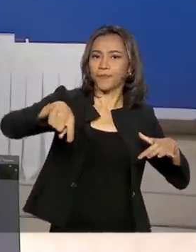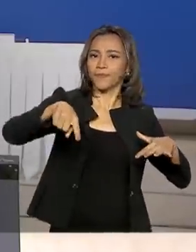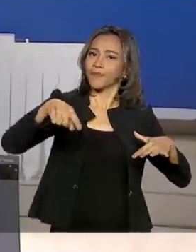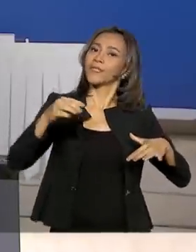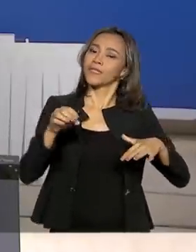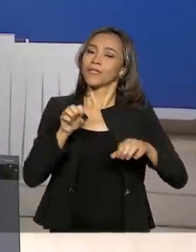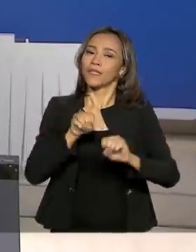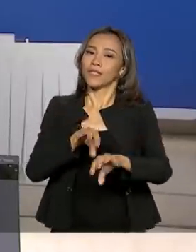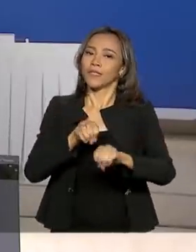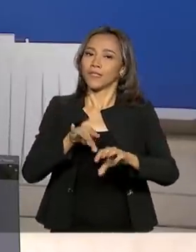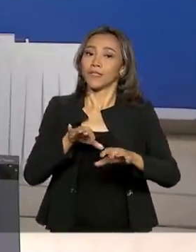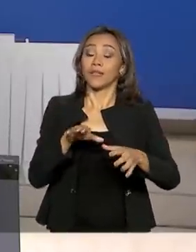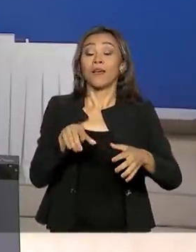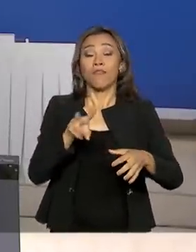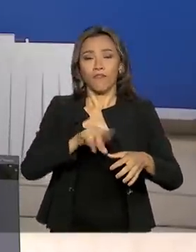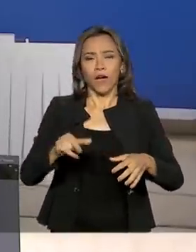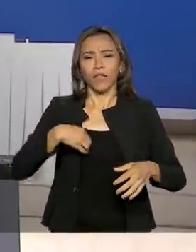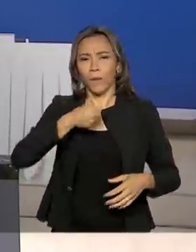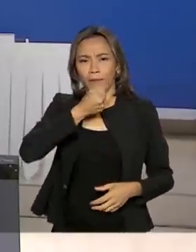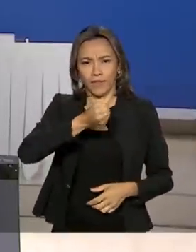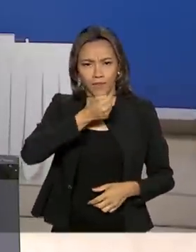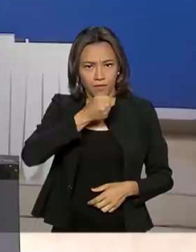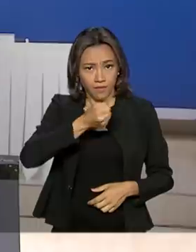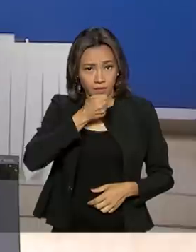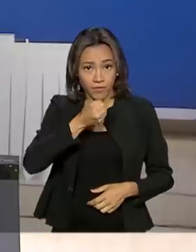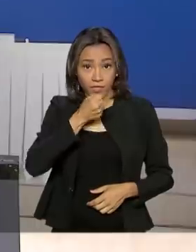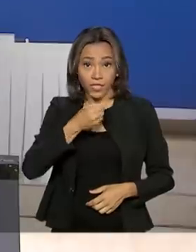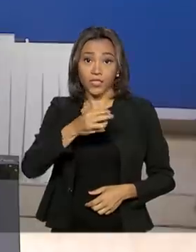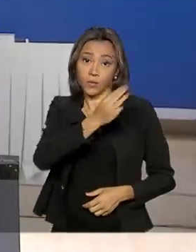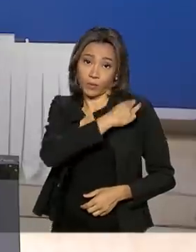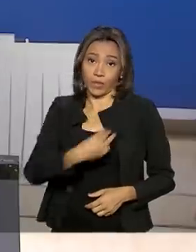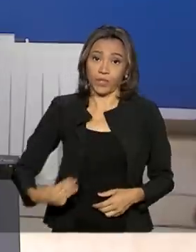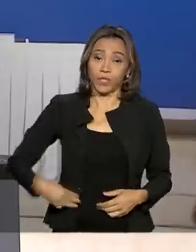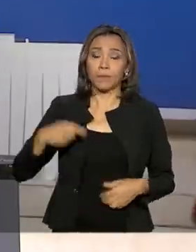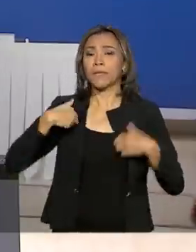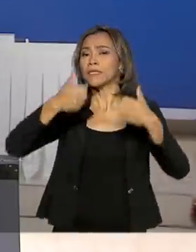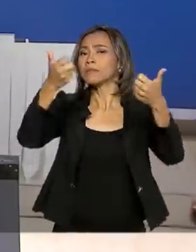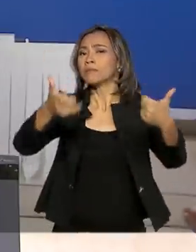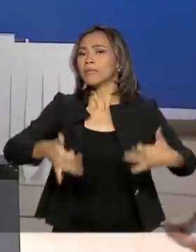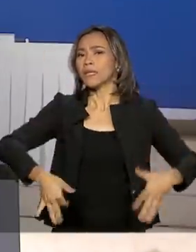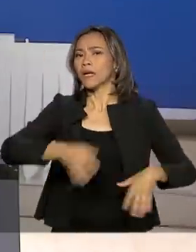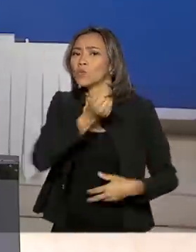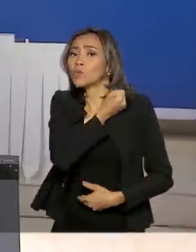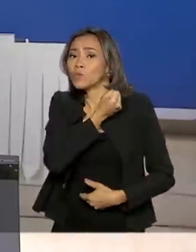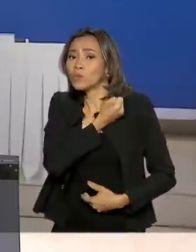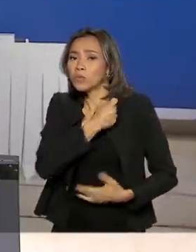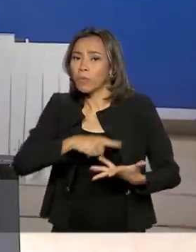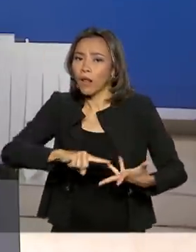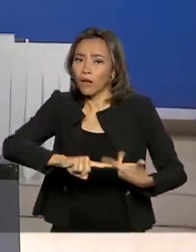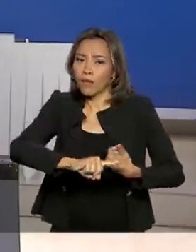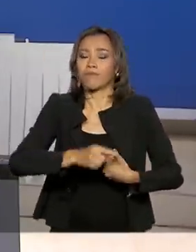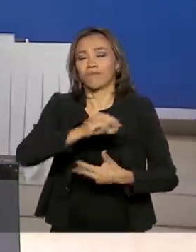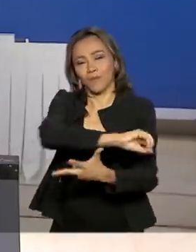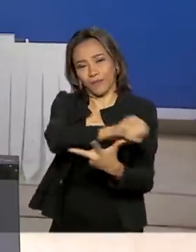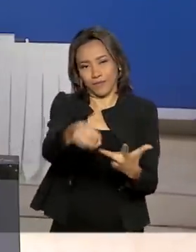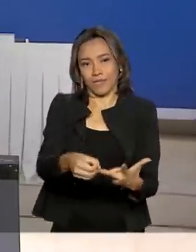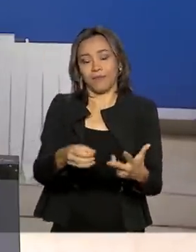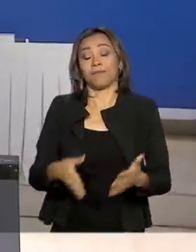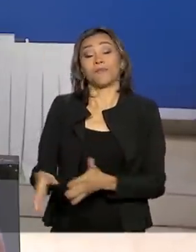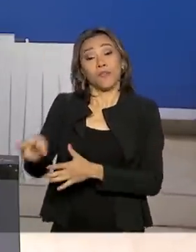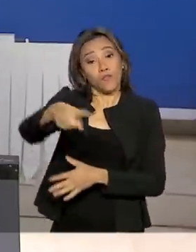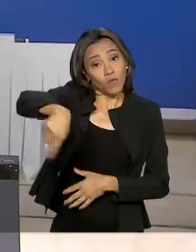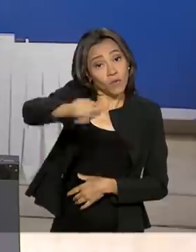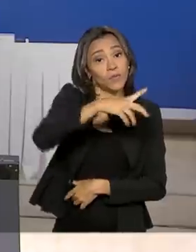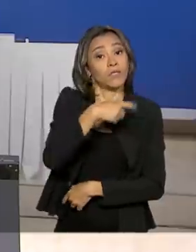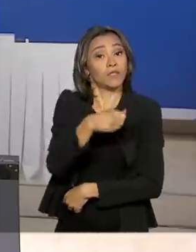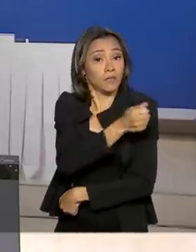Abraham Ventralp vai dar uma entrevista coletiva para comentar esses números do Enem. E com os resultados em mãos, os estudantes já podem